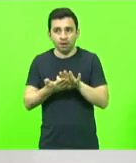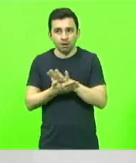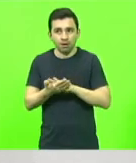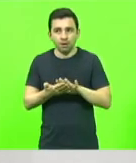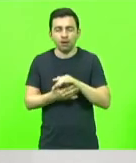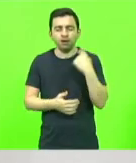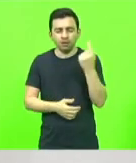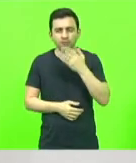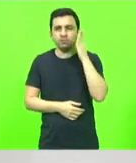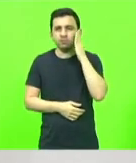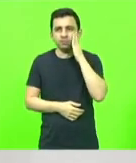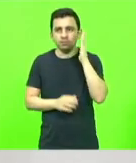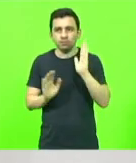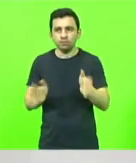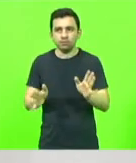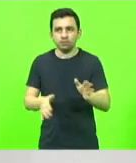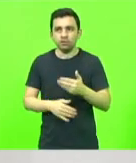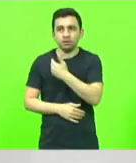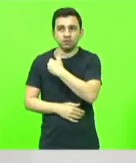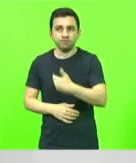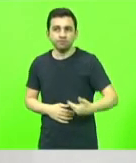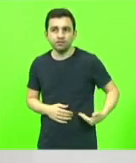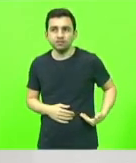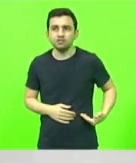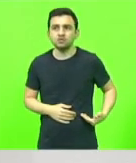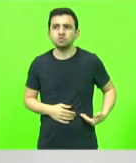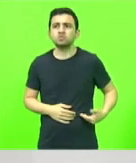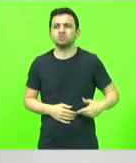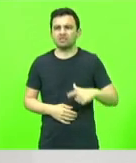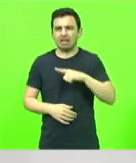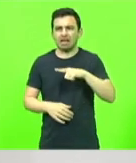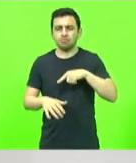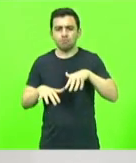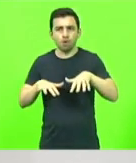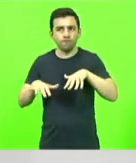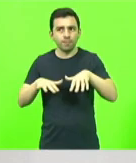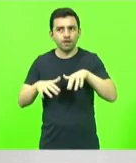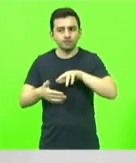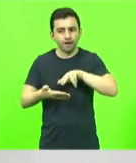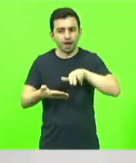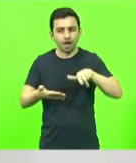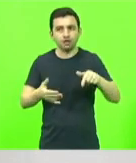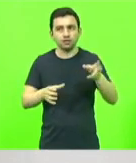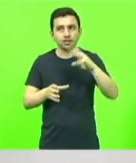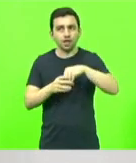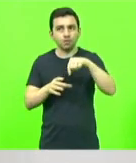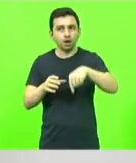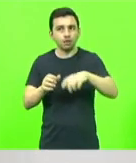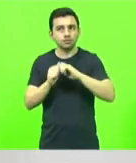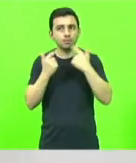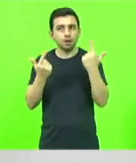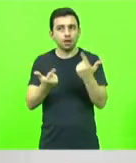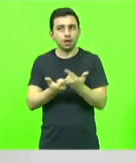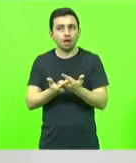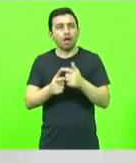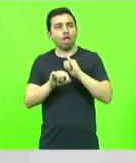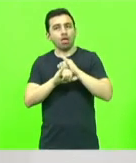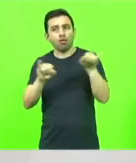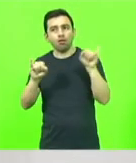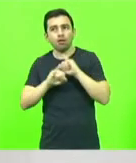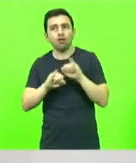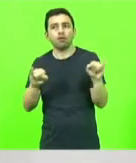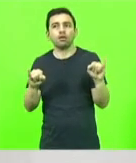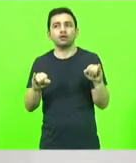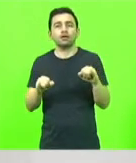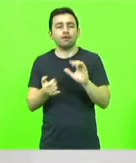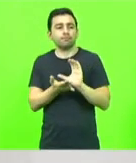sabemos, o governo faz movimentos variados, inclusive nesta casa, no sentido de dizer que está